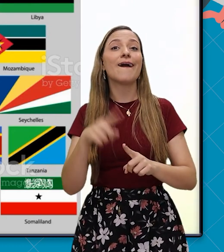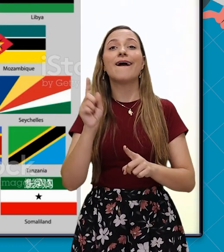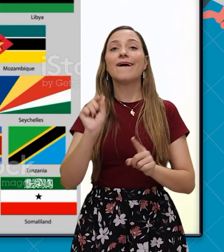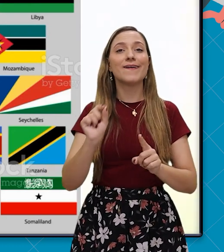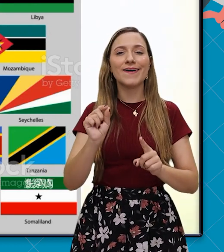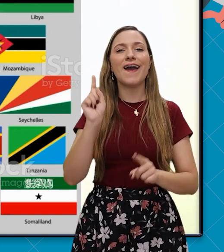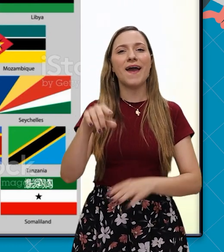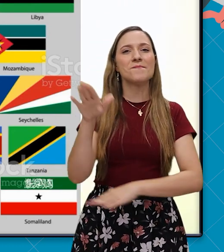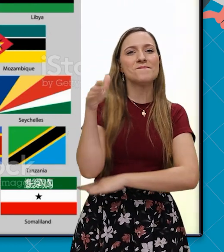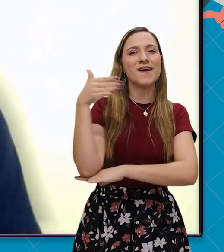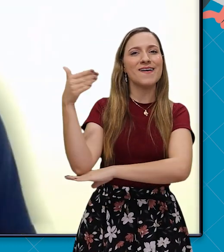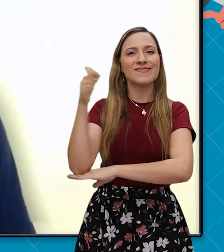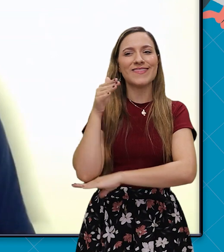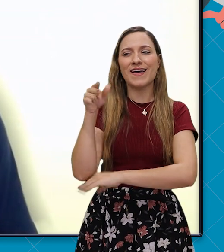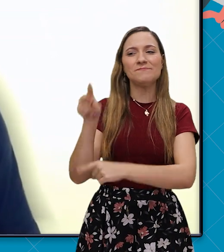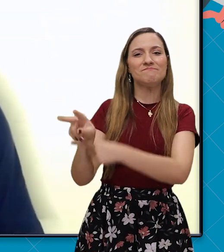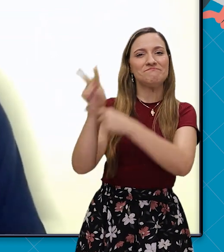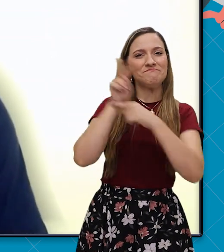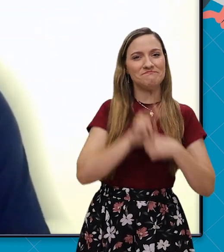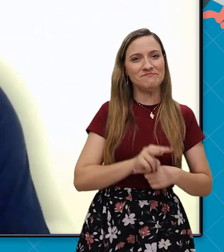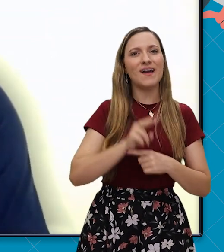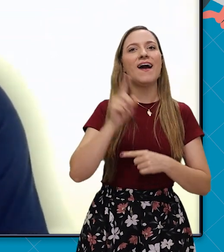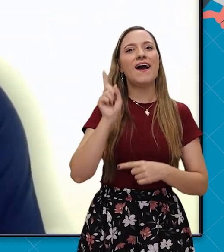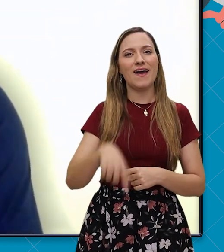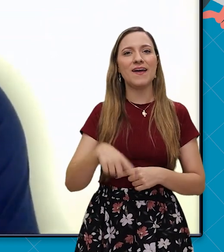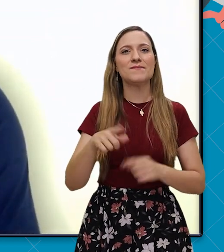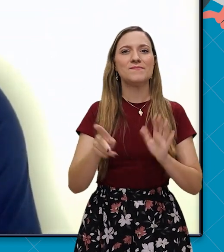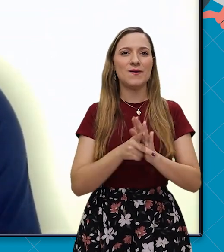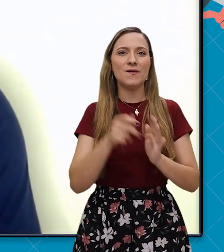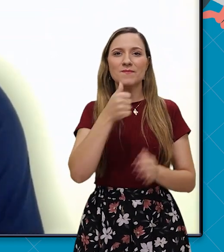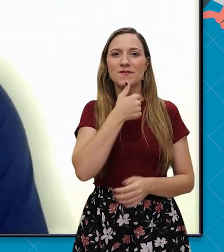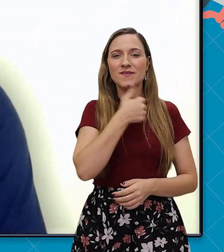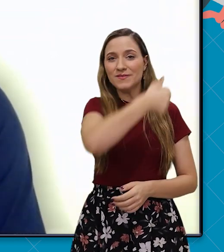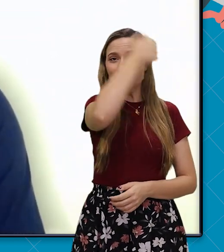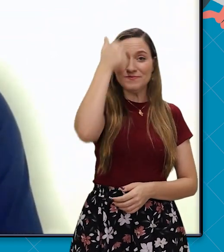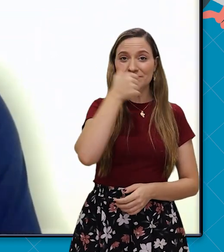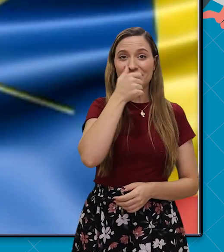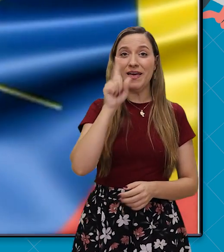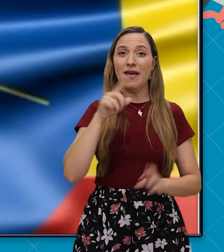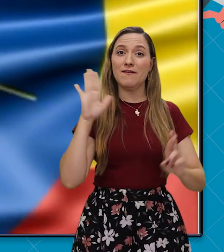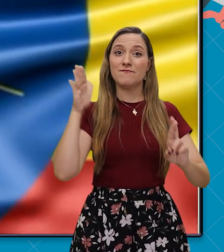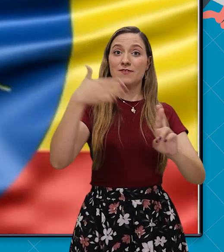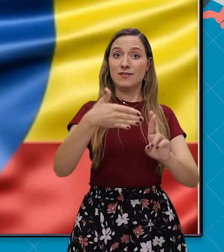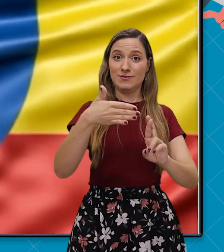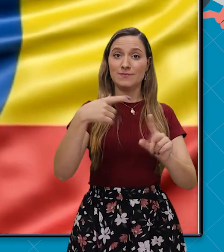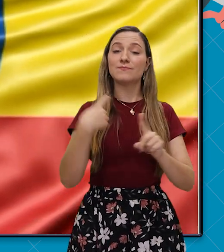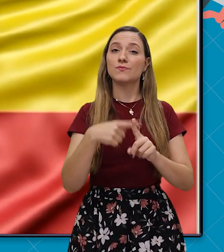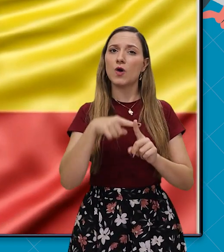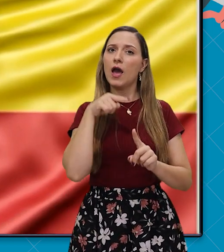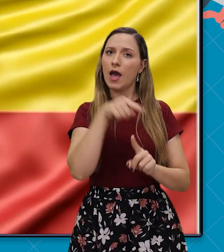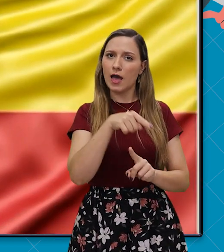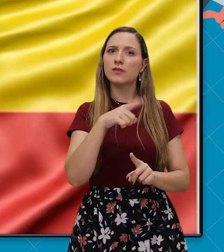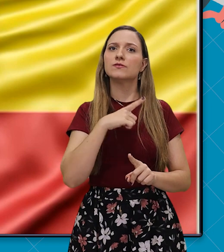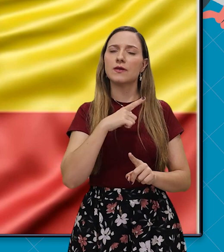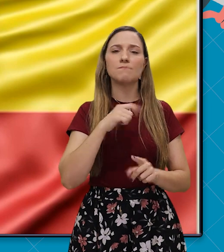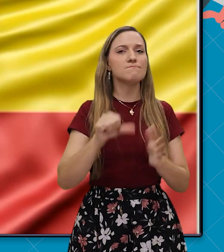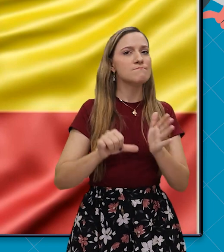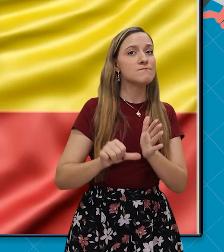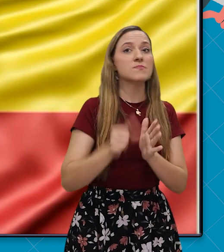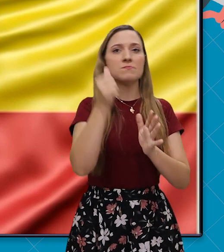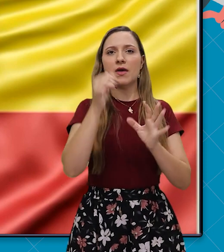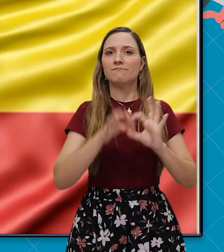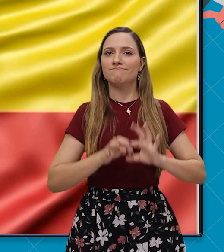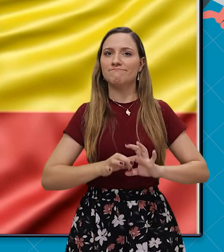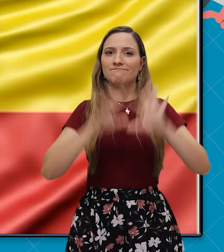amarelo e vermelho. Isso porque eles adotaram a bandeira da Etiópia como bandeira referência.